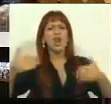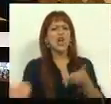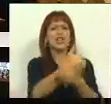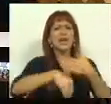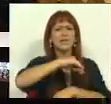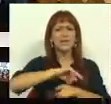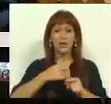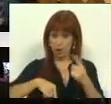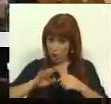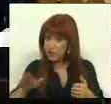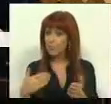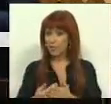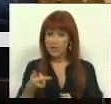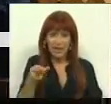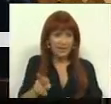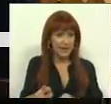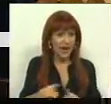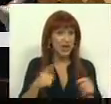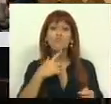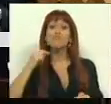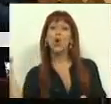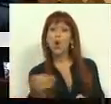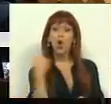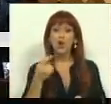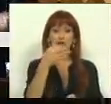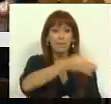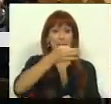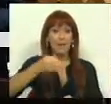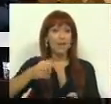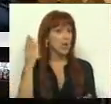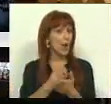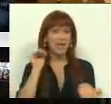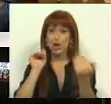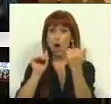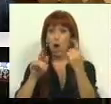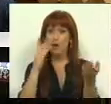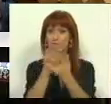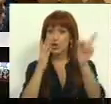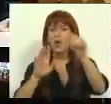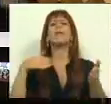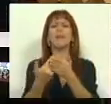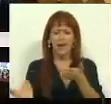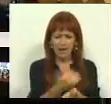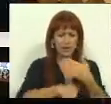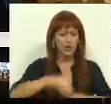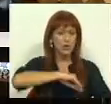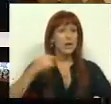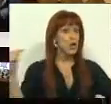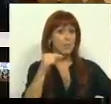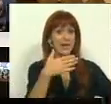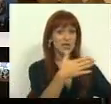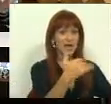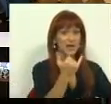receitas. Nós propomos uma taxa para todas as parcerias, não apenas rodoviárias, que dará uma receita de pelo menos